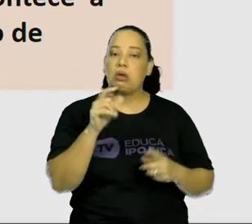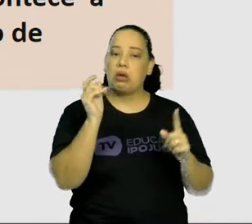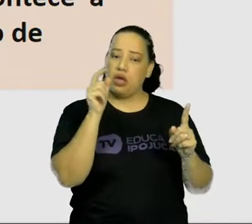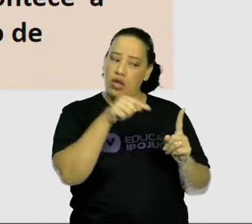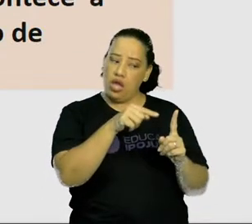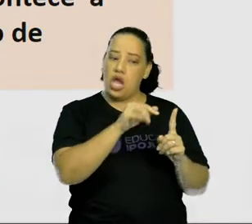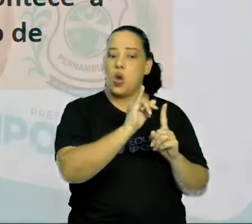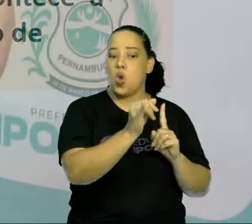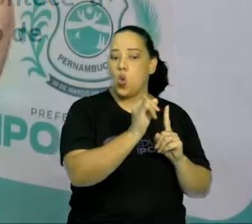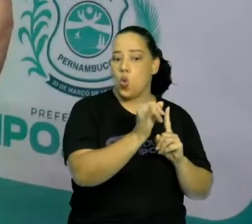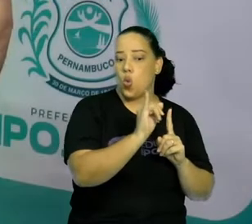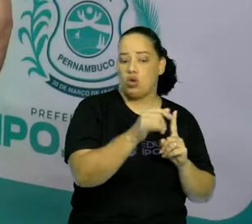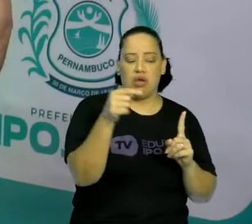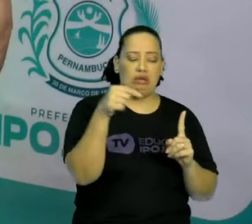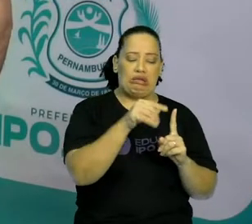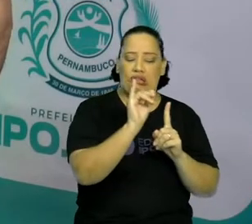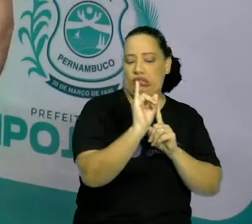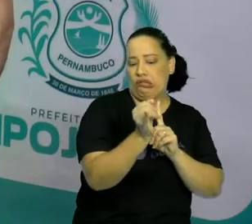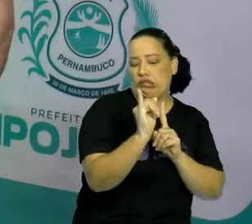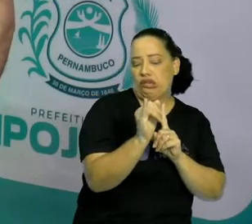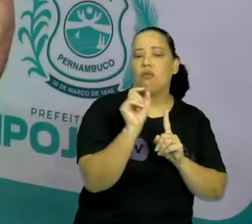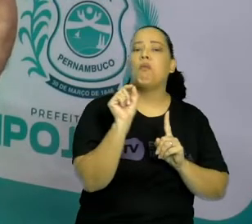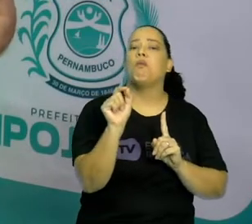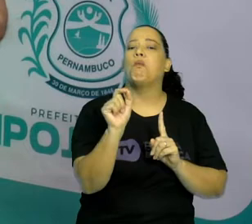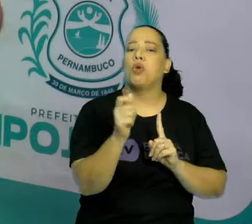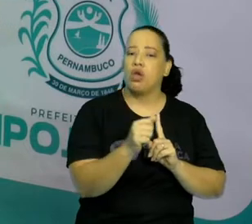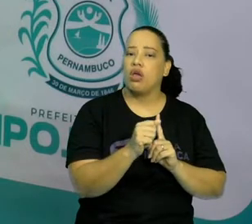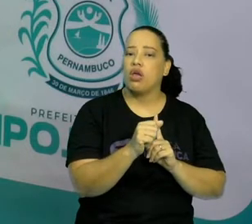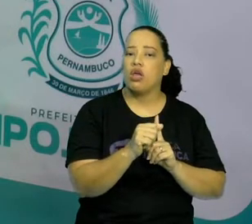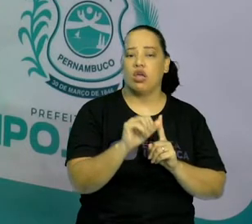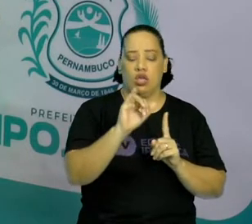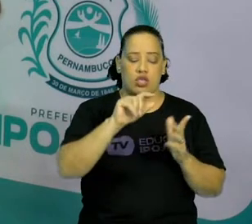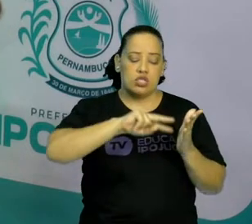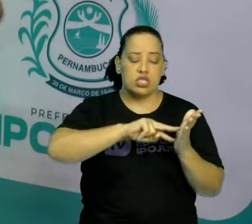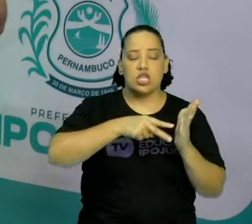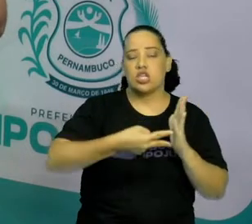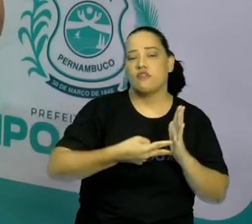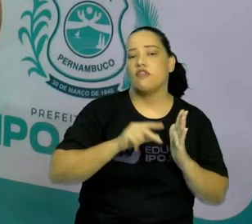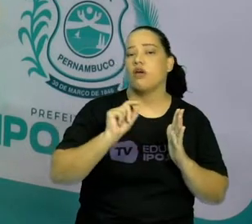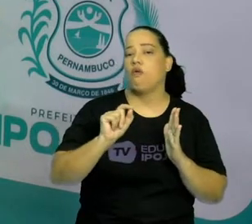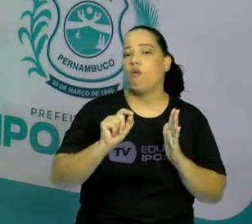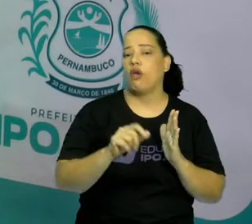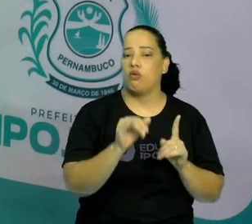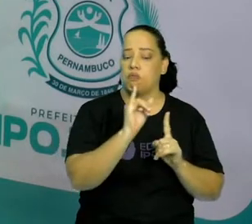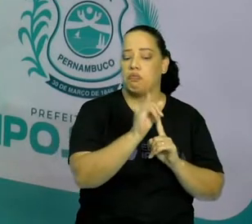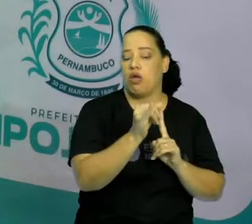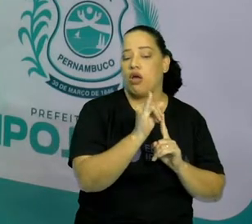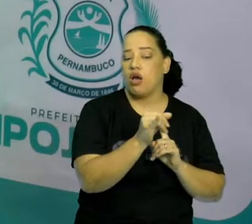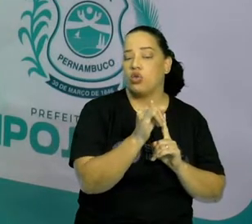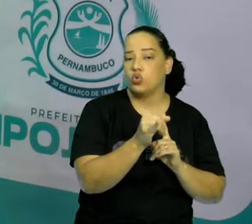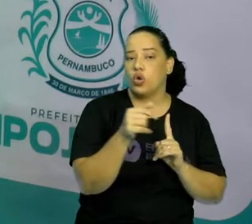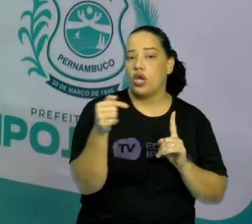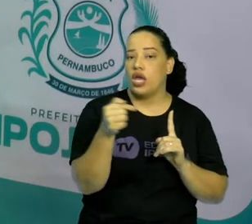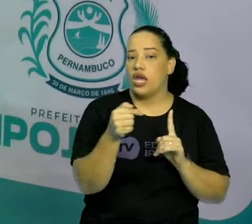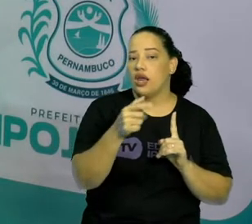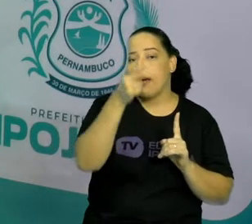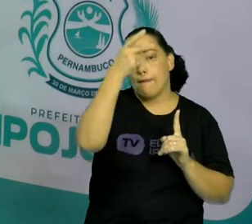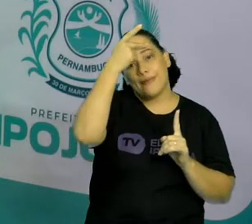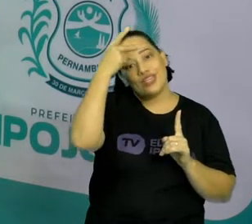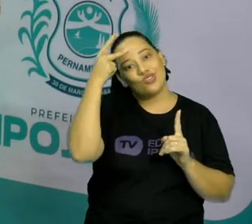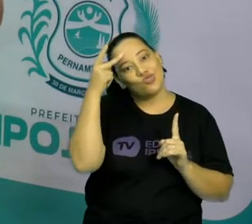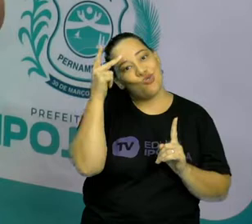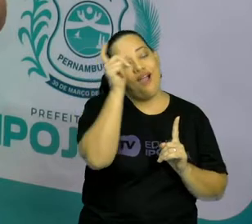professora, o que é Narrador? Crianças, Narrador é aquela pessoa que